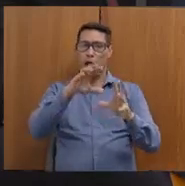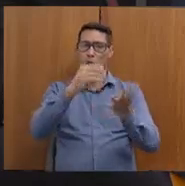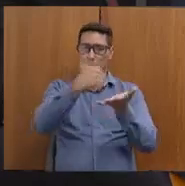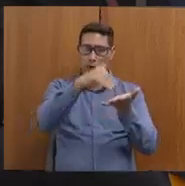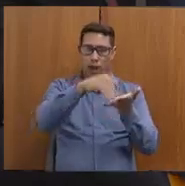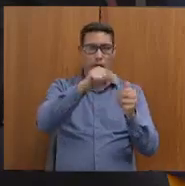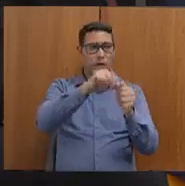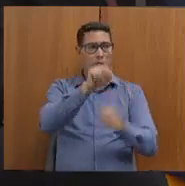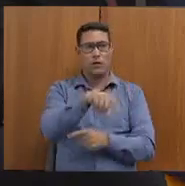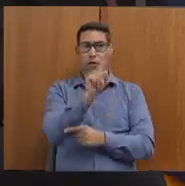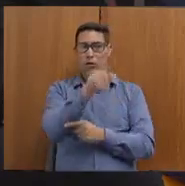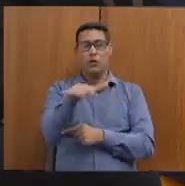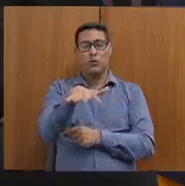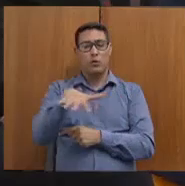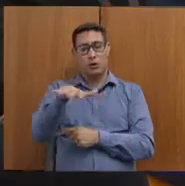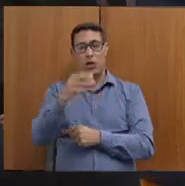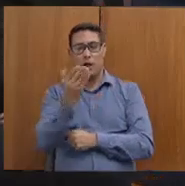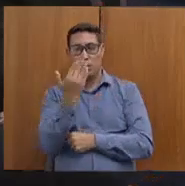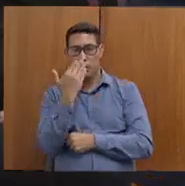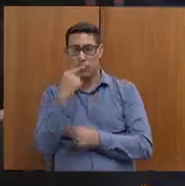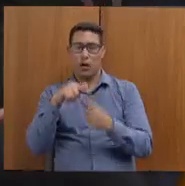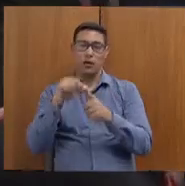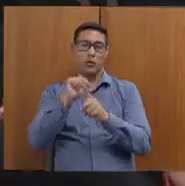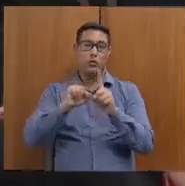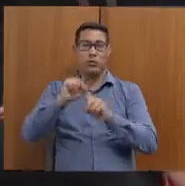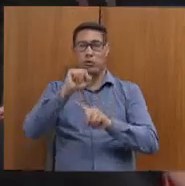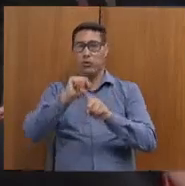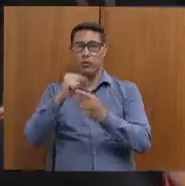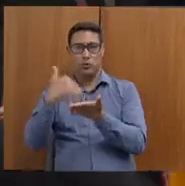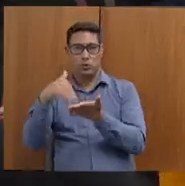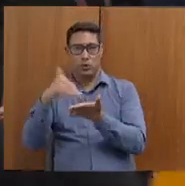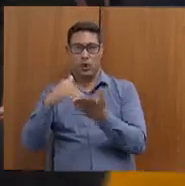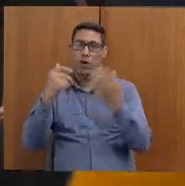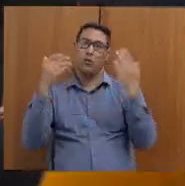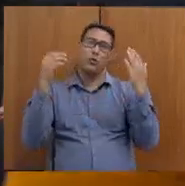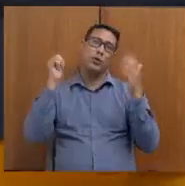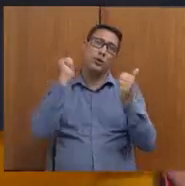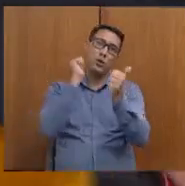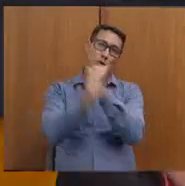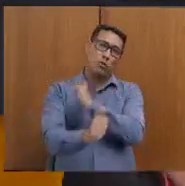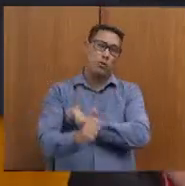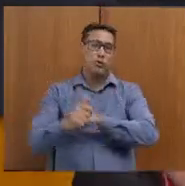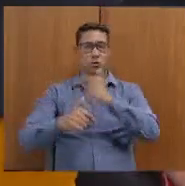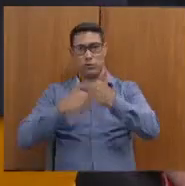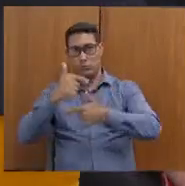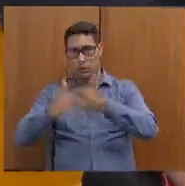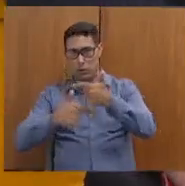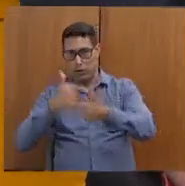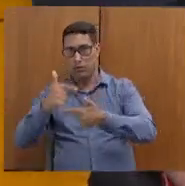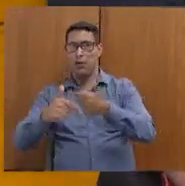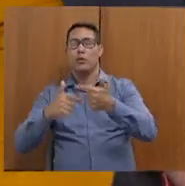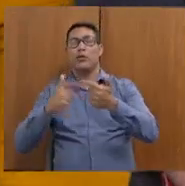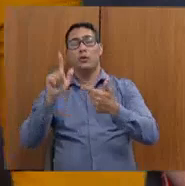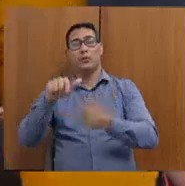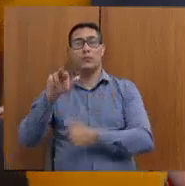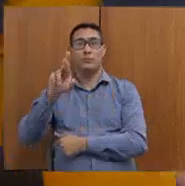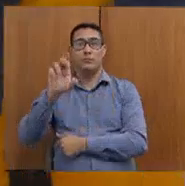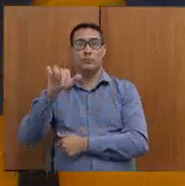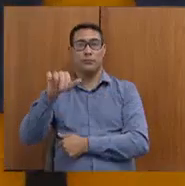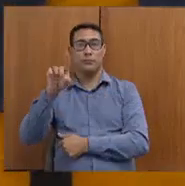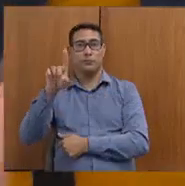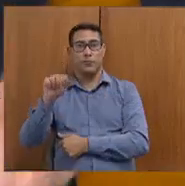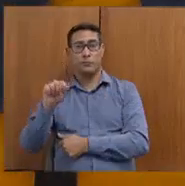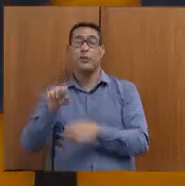de segurança alimentar, assistência social, esporte, trabalho, emprego e renda. E queria ressaltar que a questão da